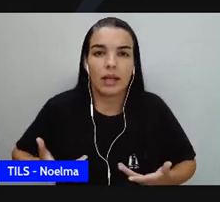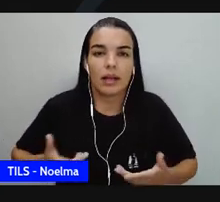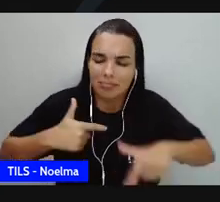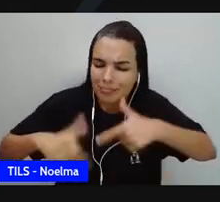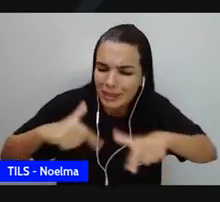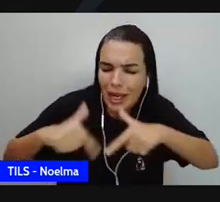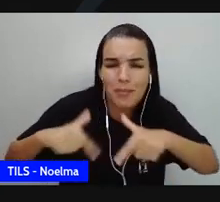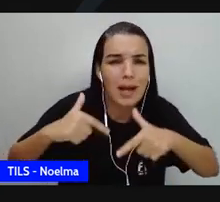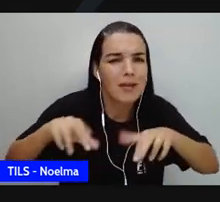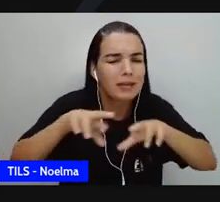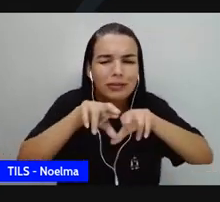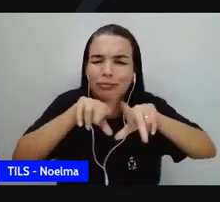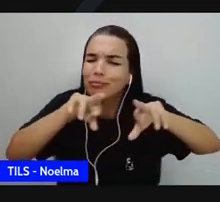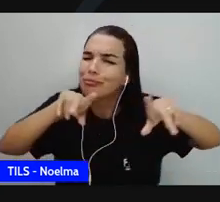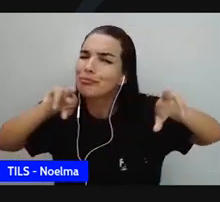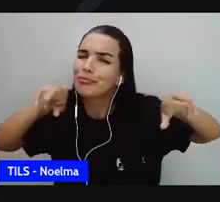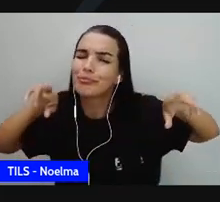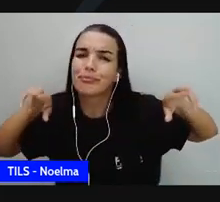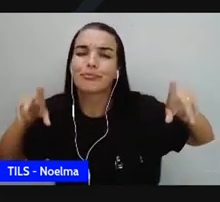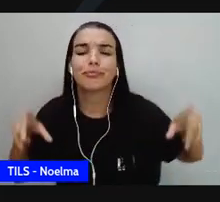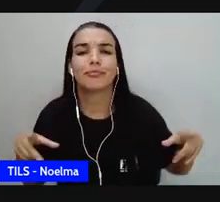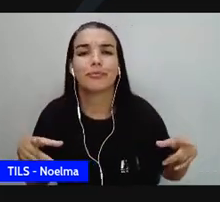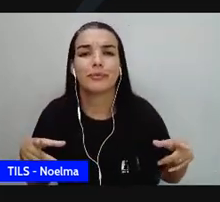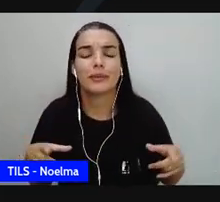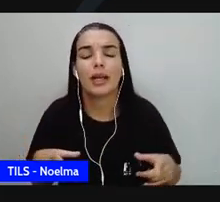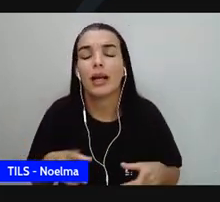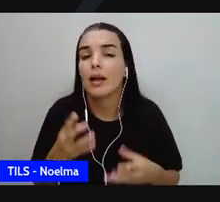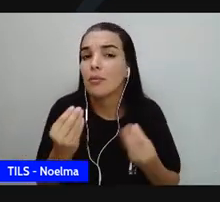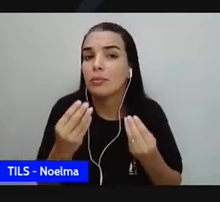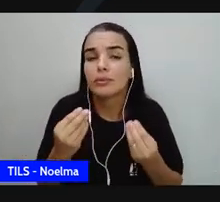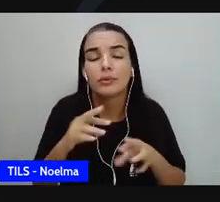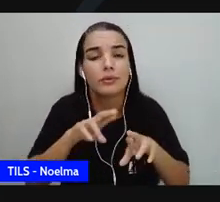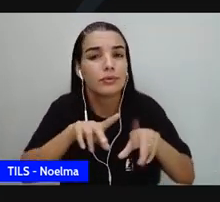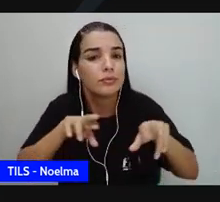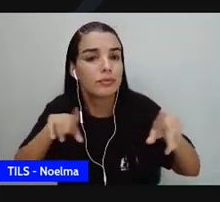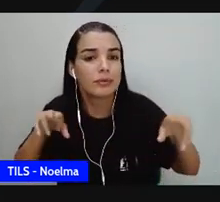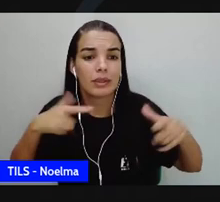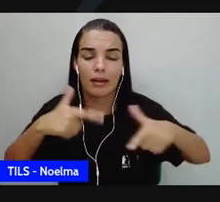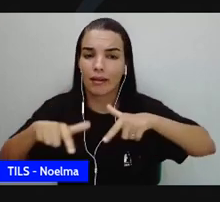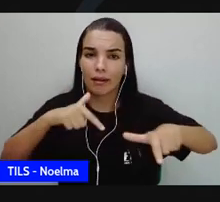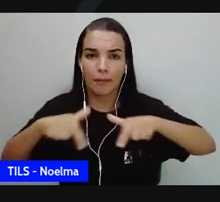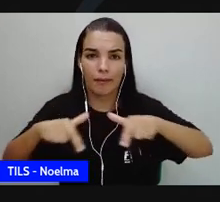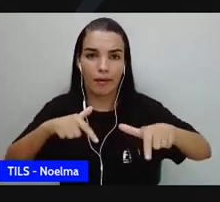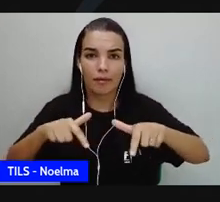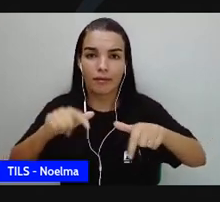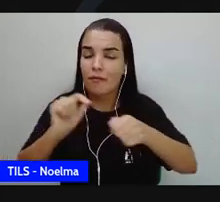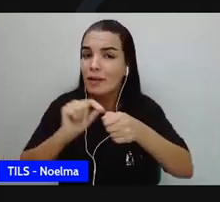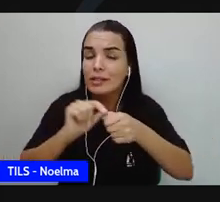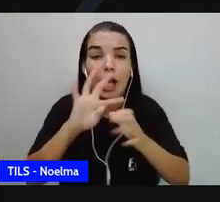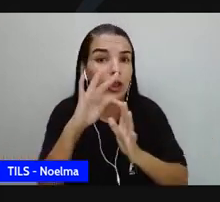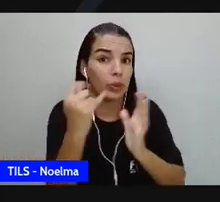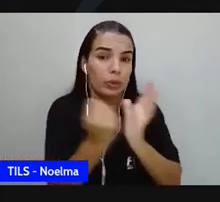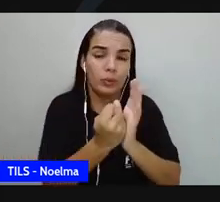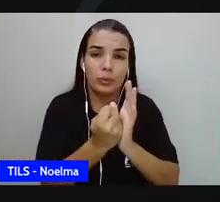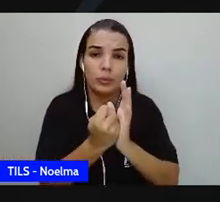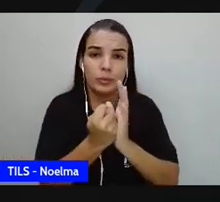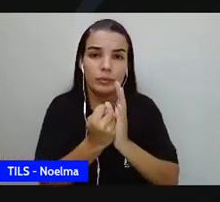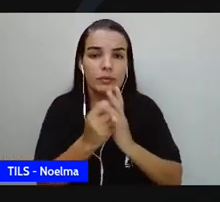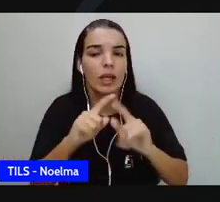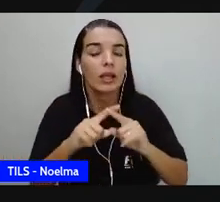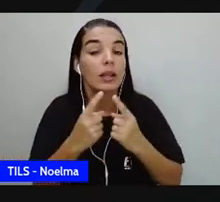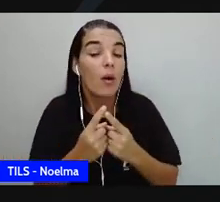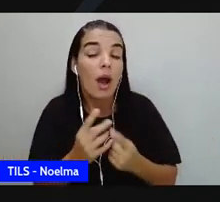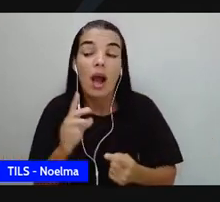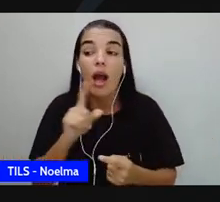tipos de trabalho, que a gente chama hoje de bico. E ela conheceu uma